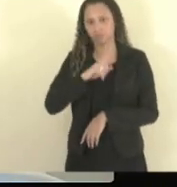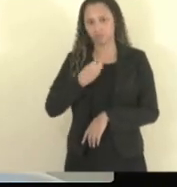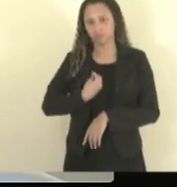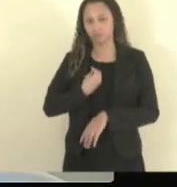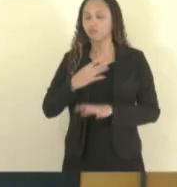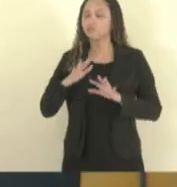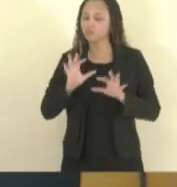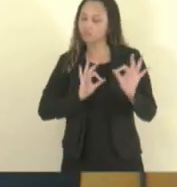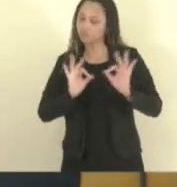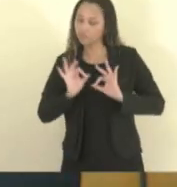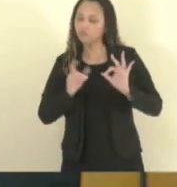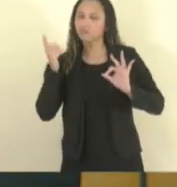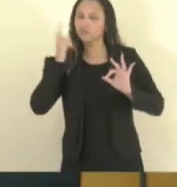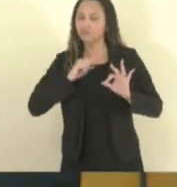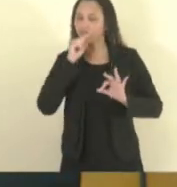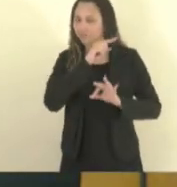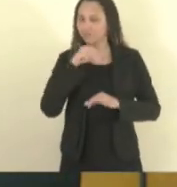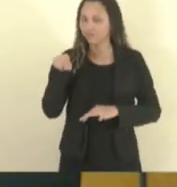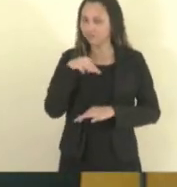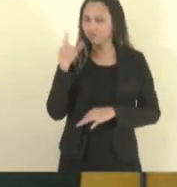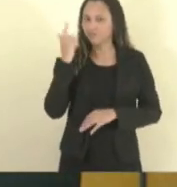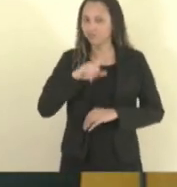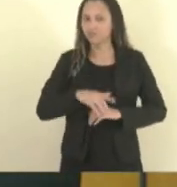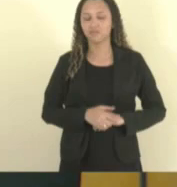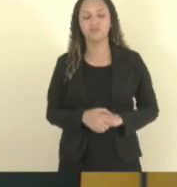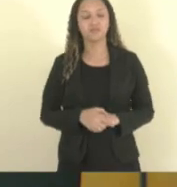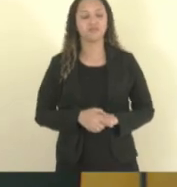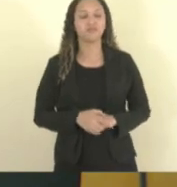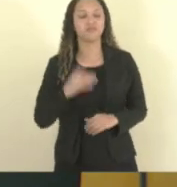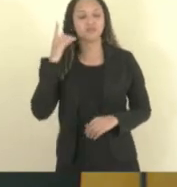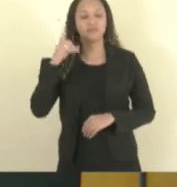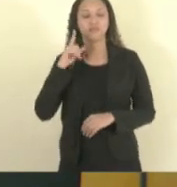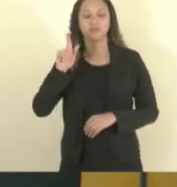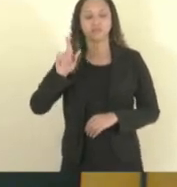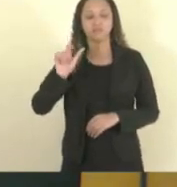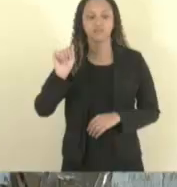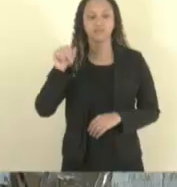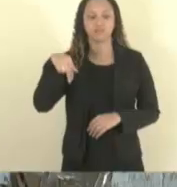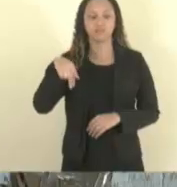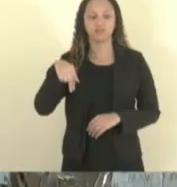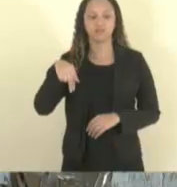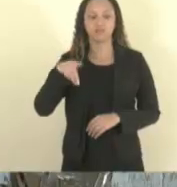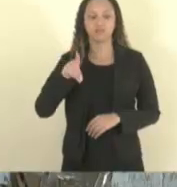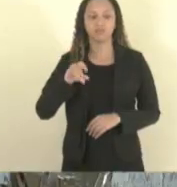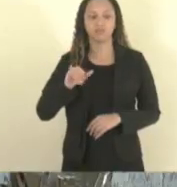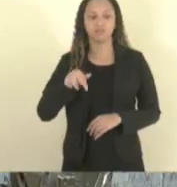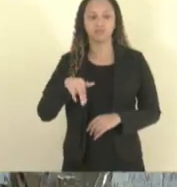Obrigado, deputado Tiago. Deputado Gandini, como vota? Também vou...